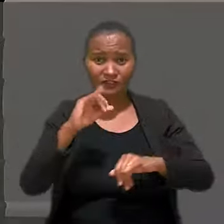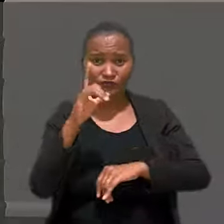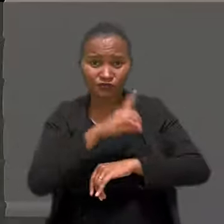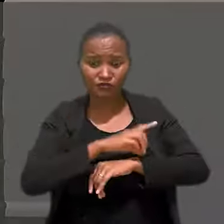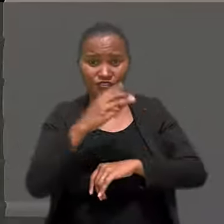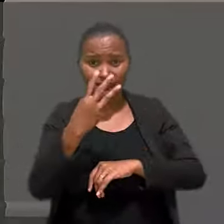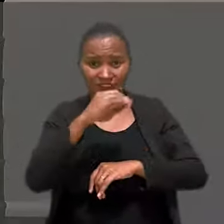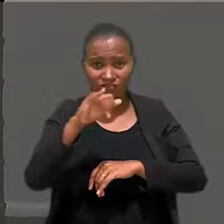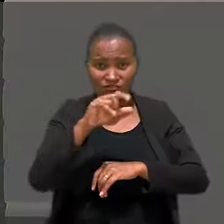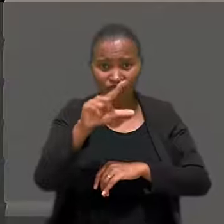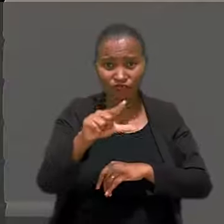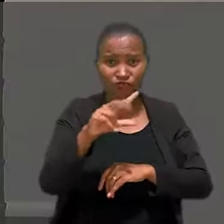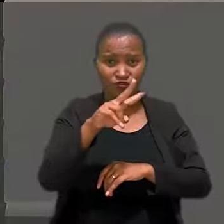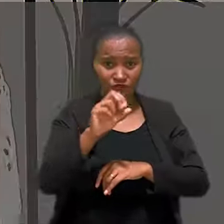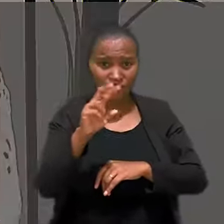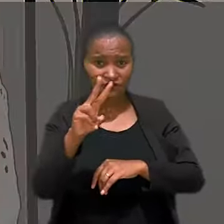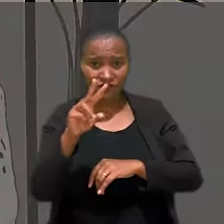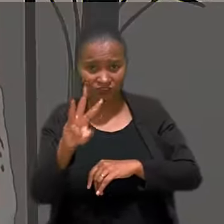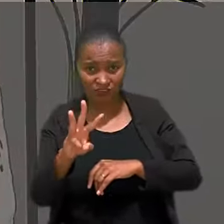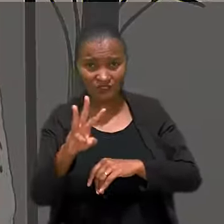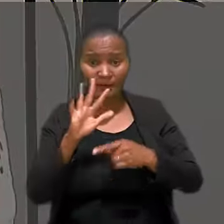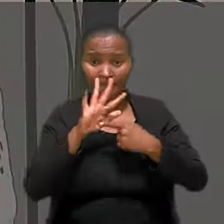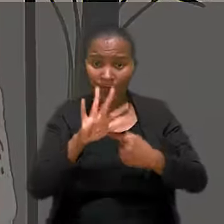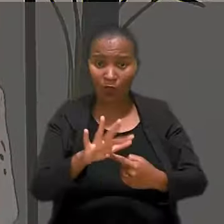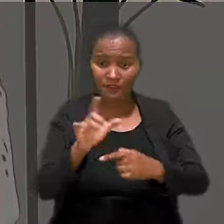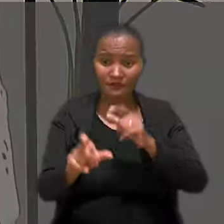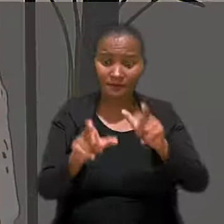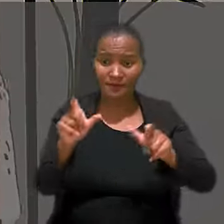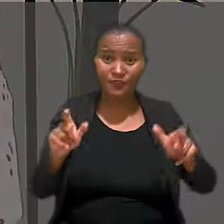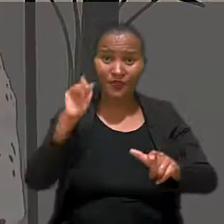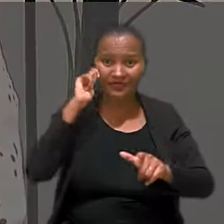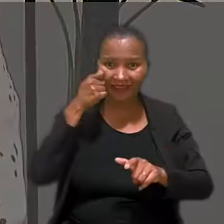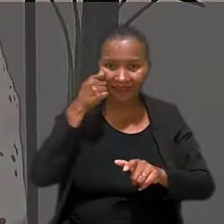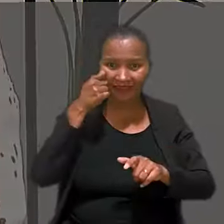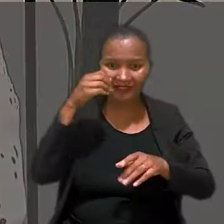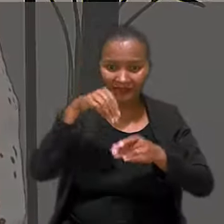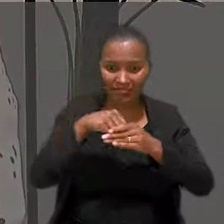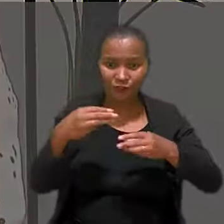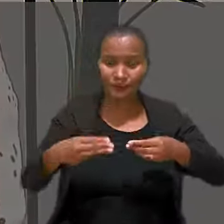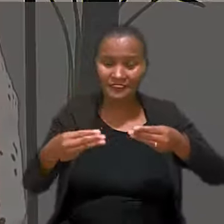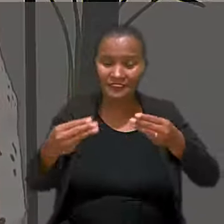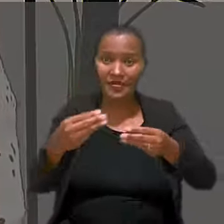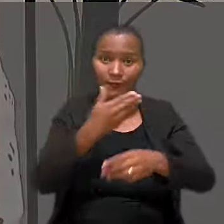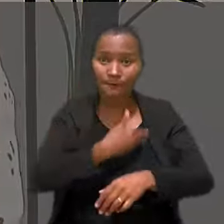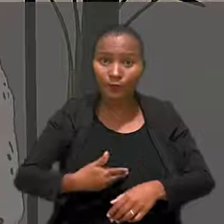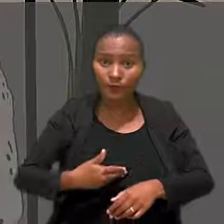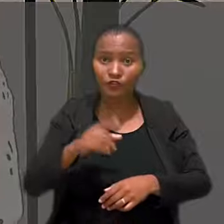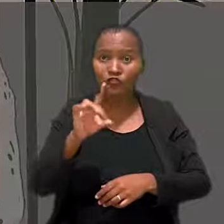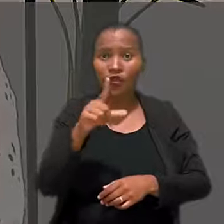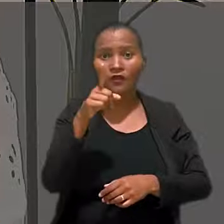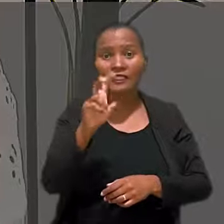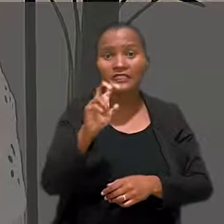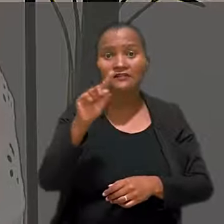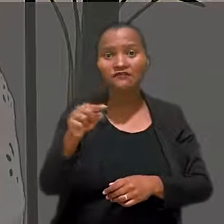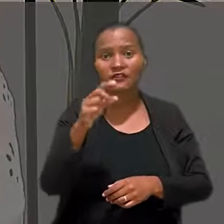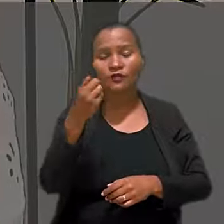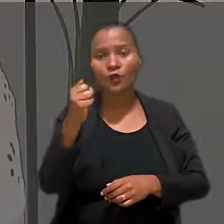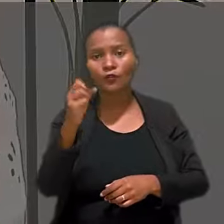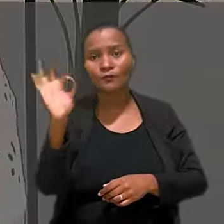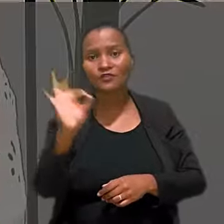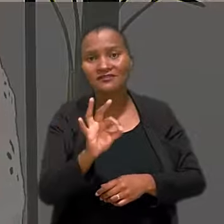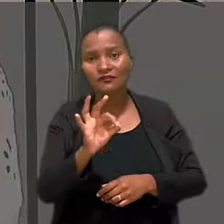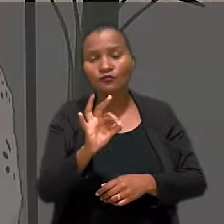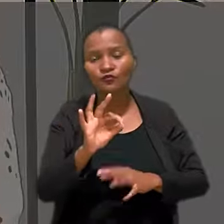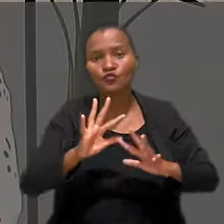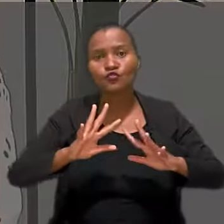no dia 3 de julho de 2023 vai revelar que pessoas negras no Ministério Público são apenas 15,8%